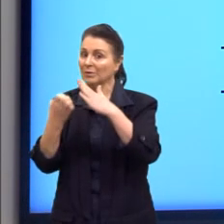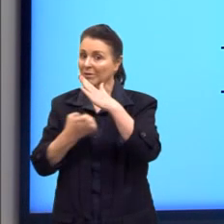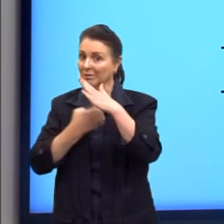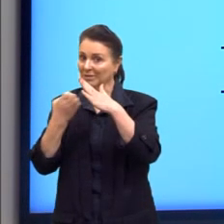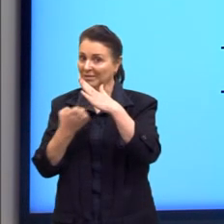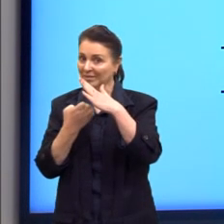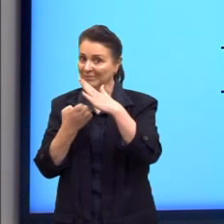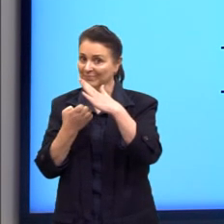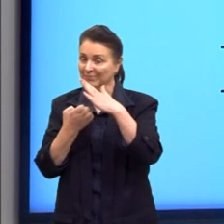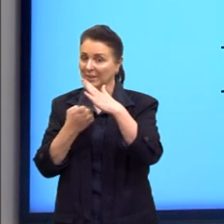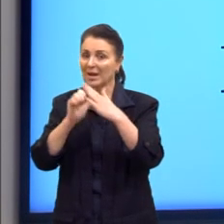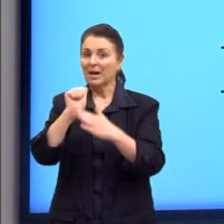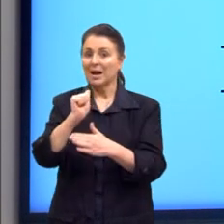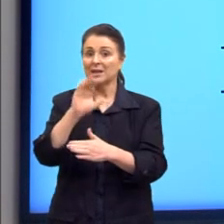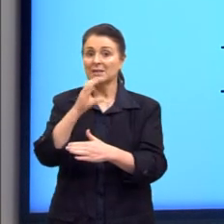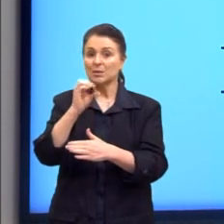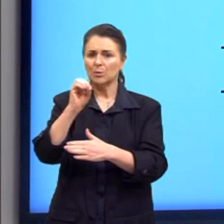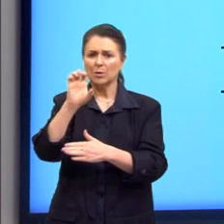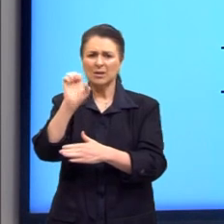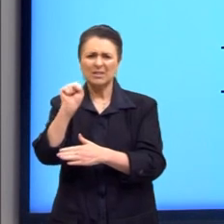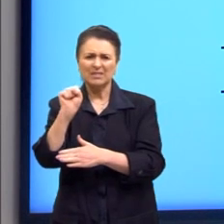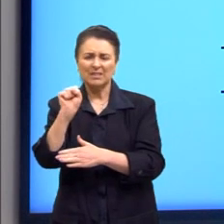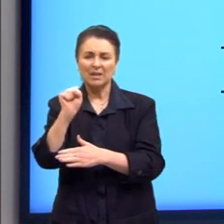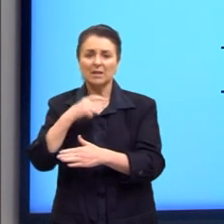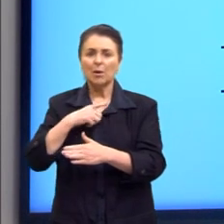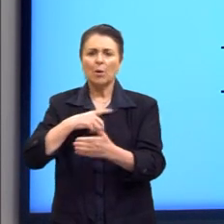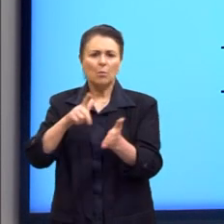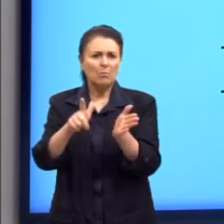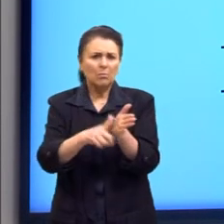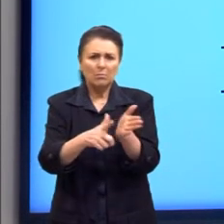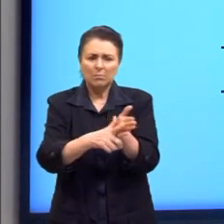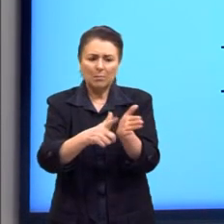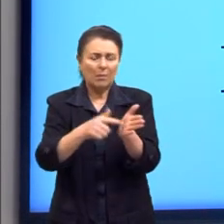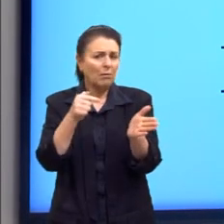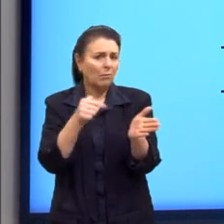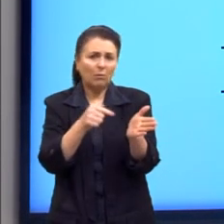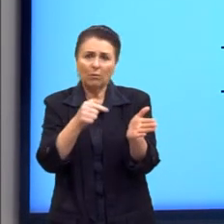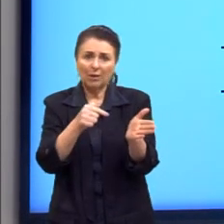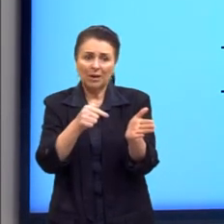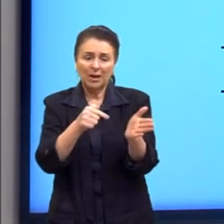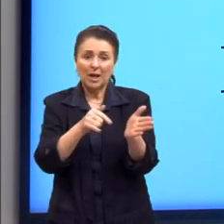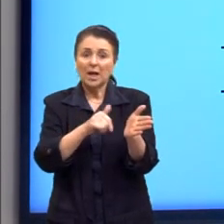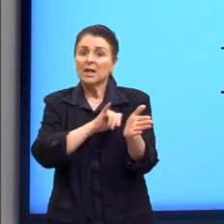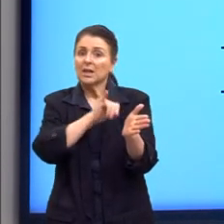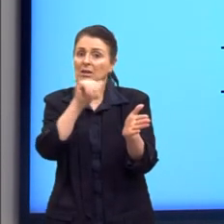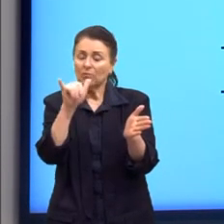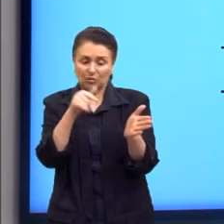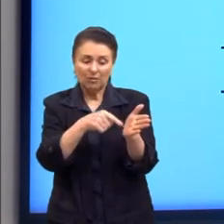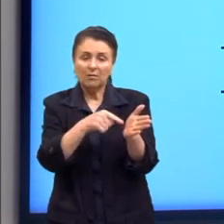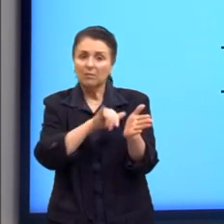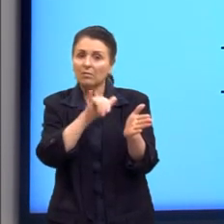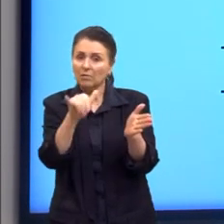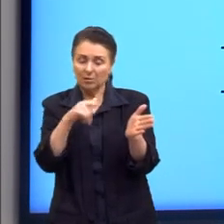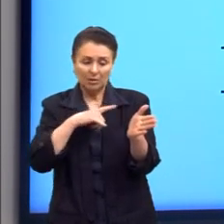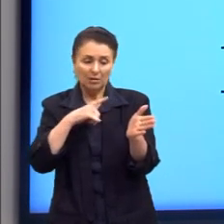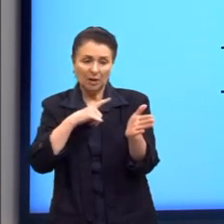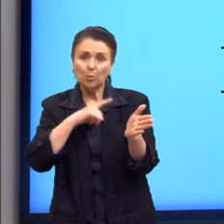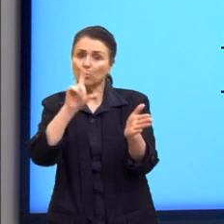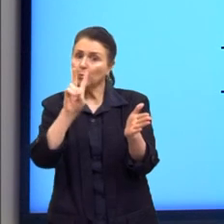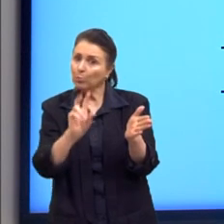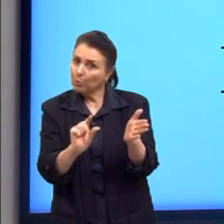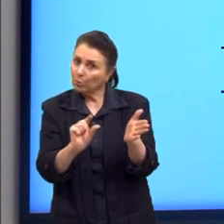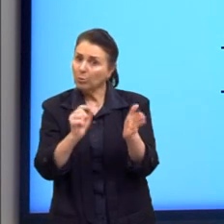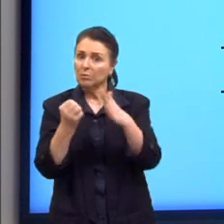A ação é isso, ela é um papel que diz que tu tem uma parte desta empresa. E isso te dá